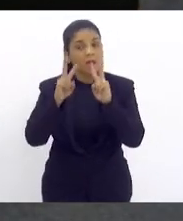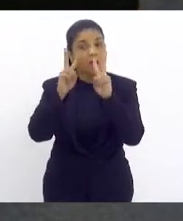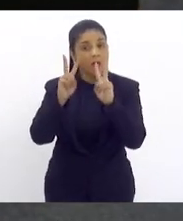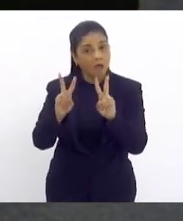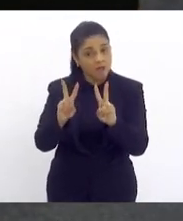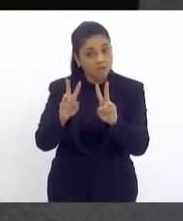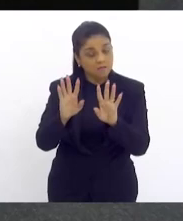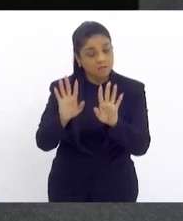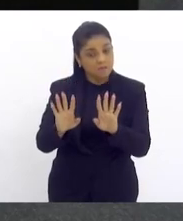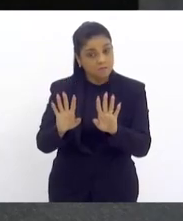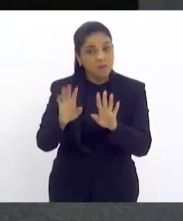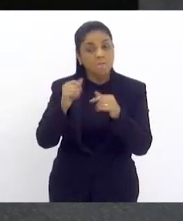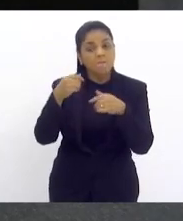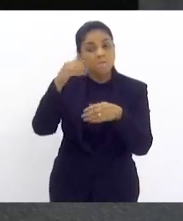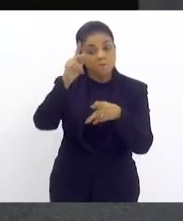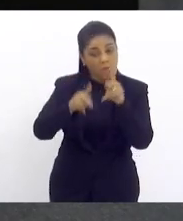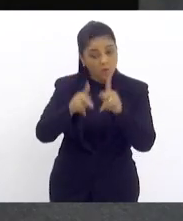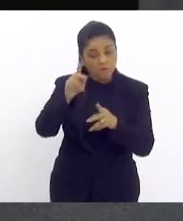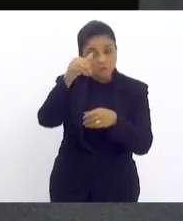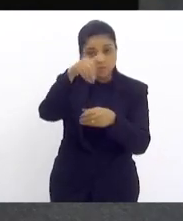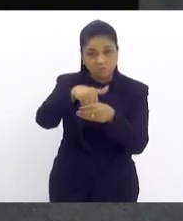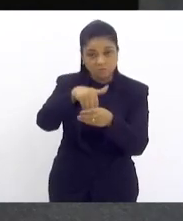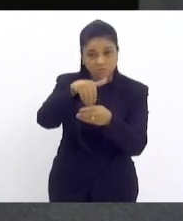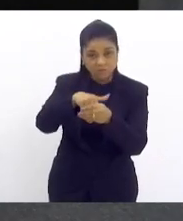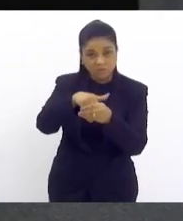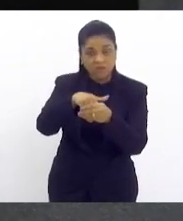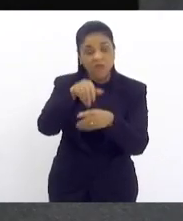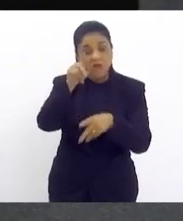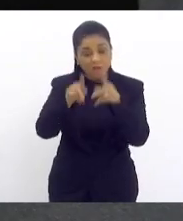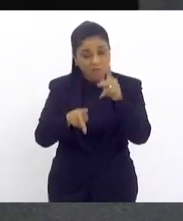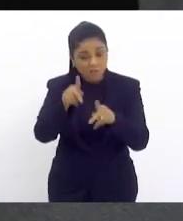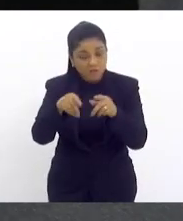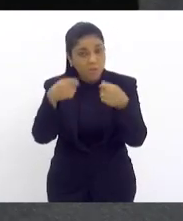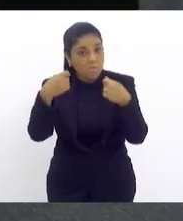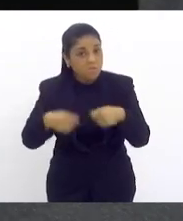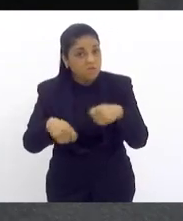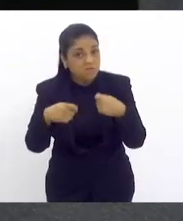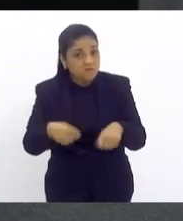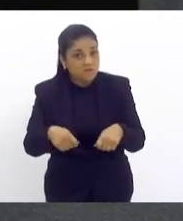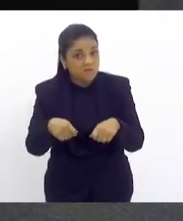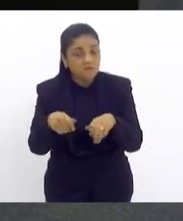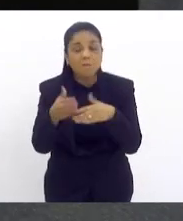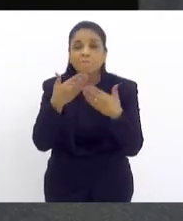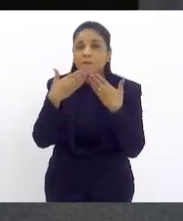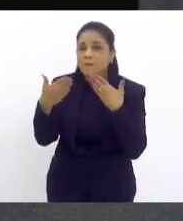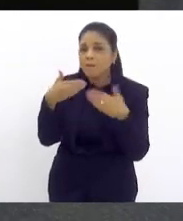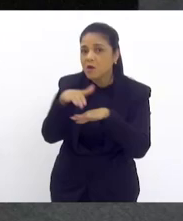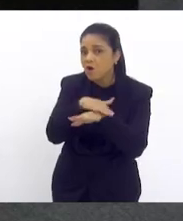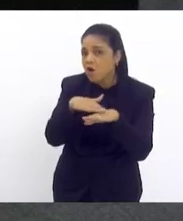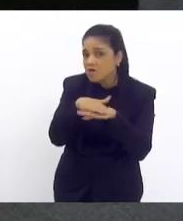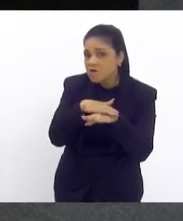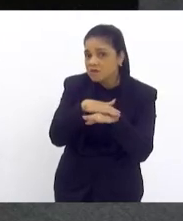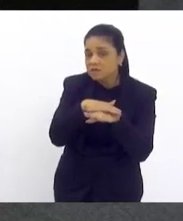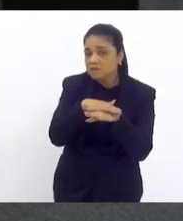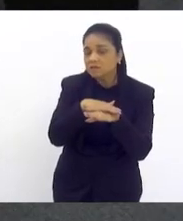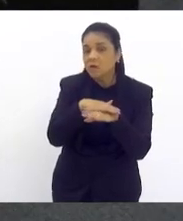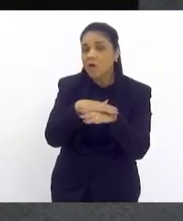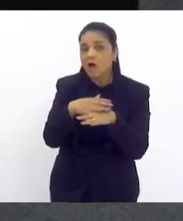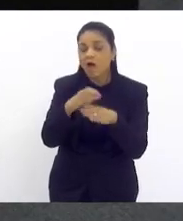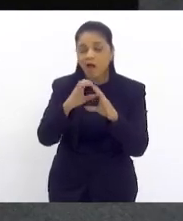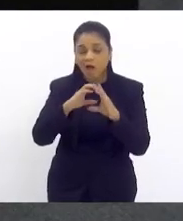mas que foi eleito pela população, e essa população precisa ser ouvida. E aí a Comissão de Cultura da Câmara, não,